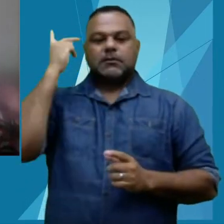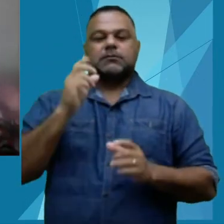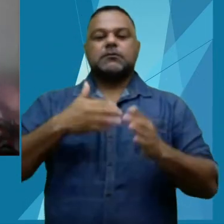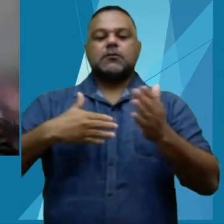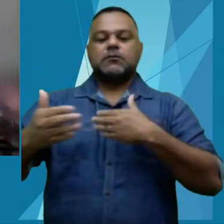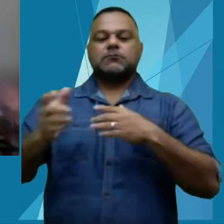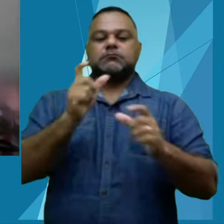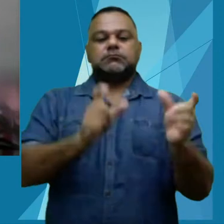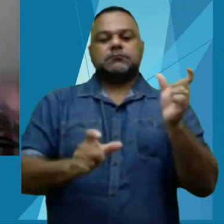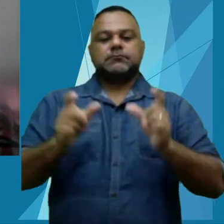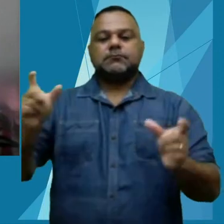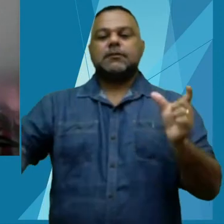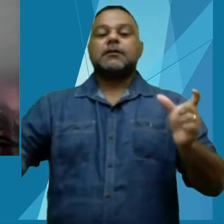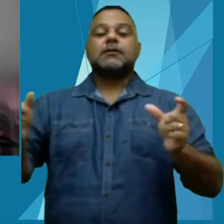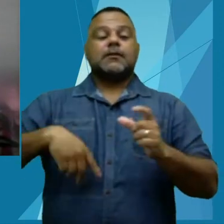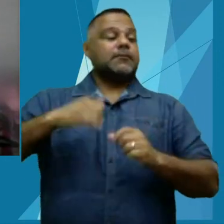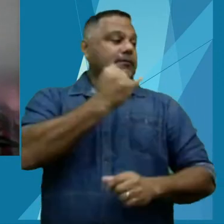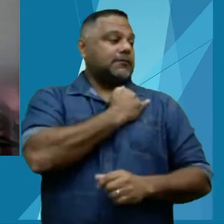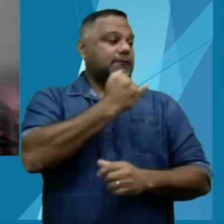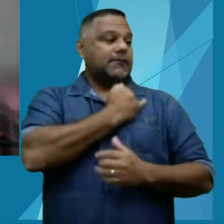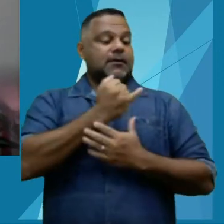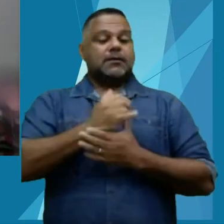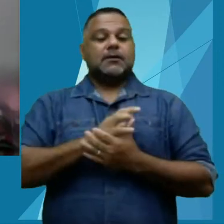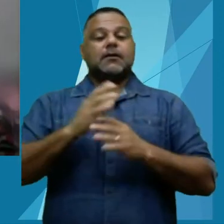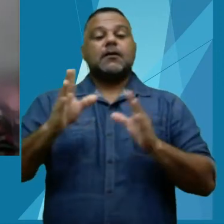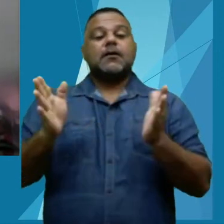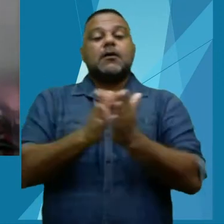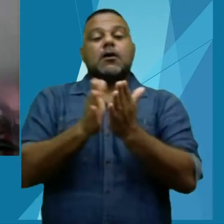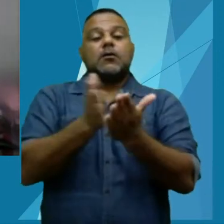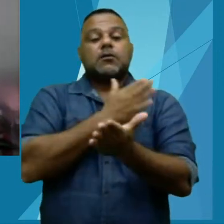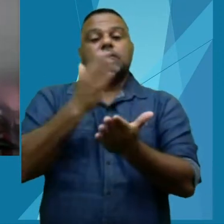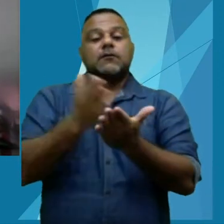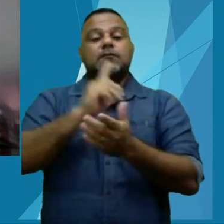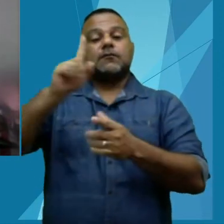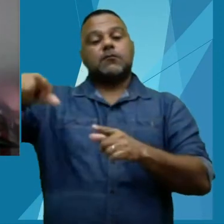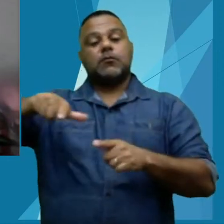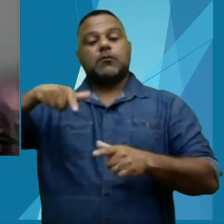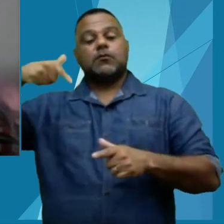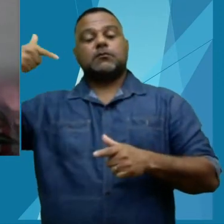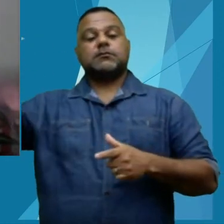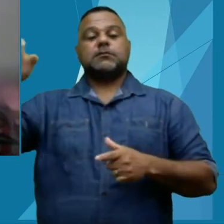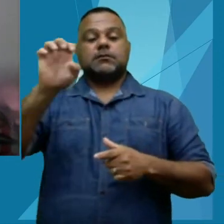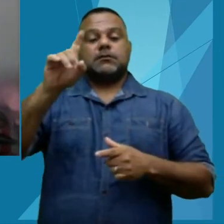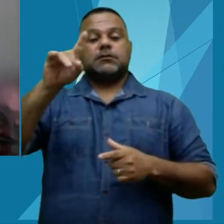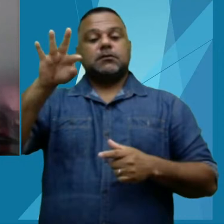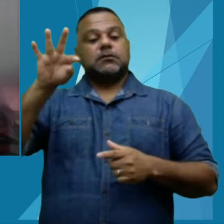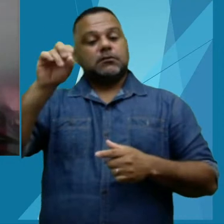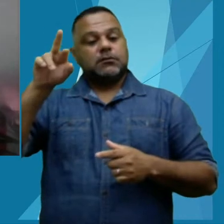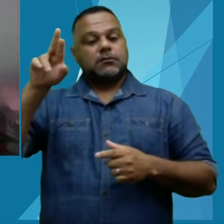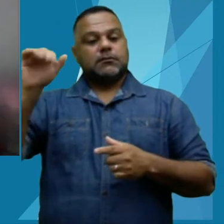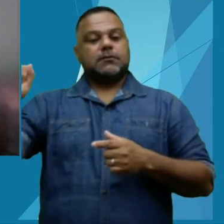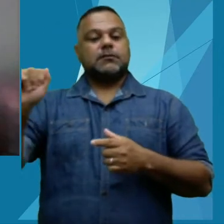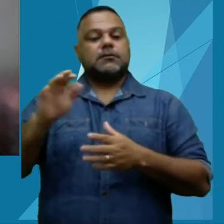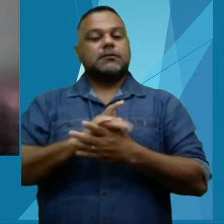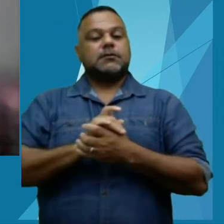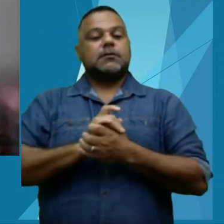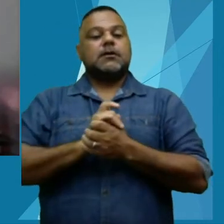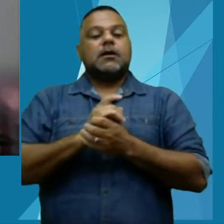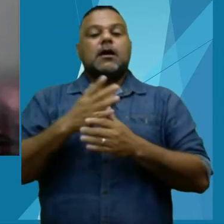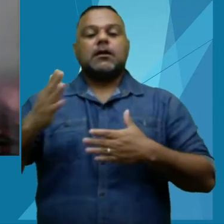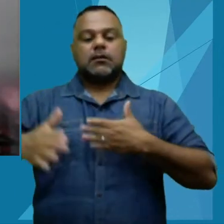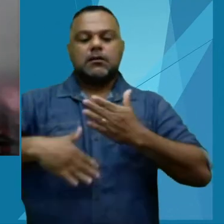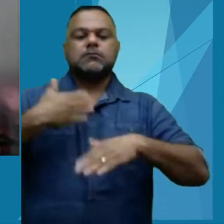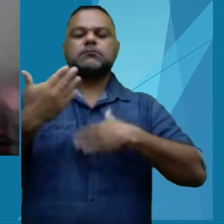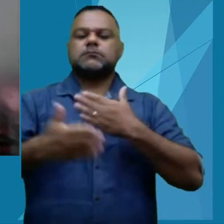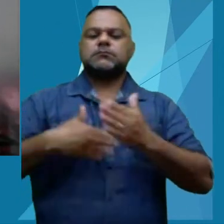do IFAC, que publicaram seus livros por meio de outras editoras. Desde então, tem sido uma prática